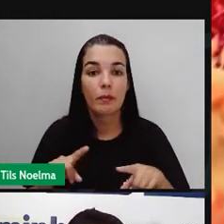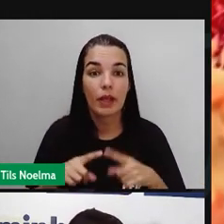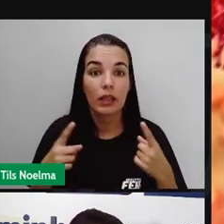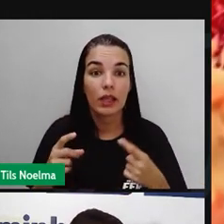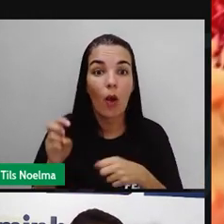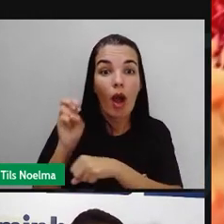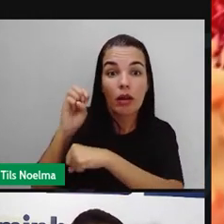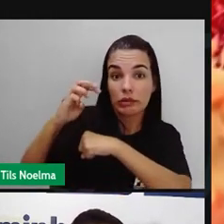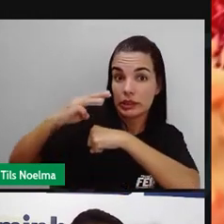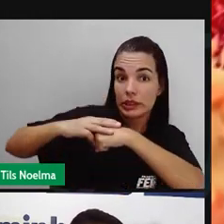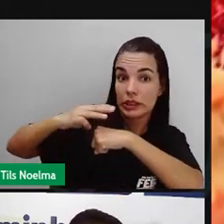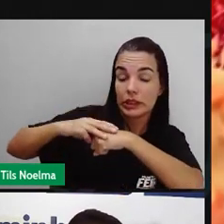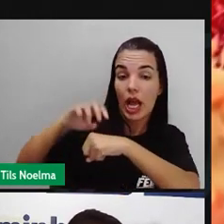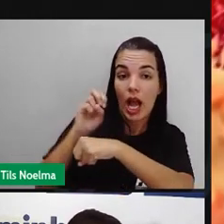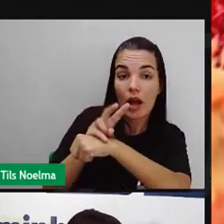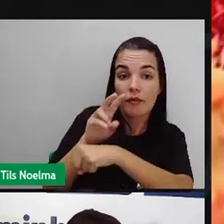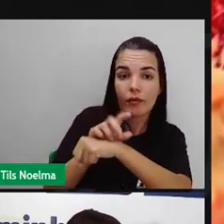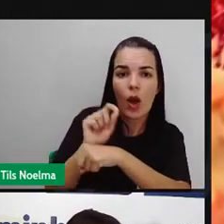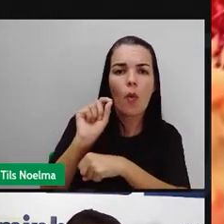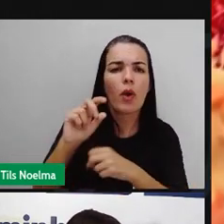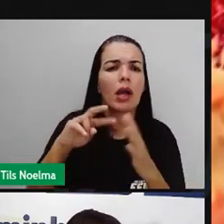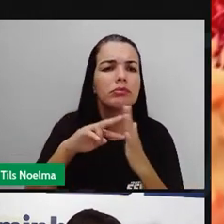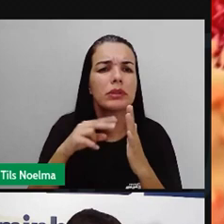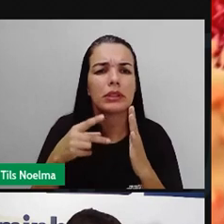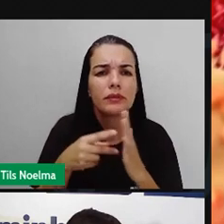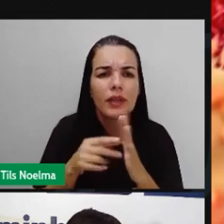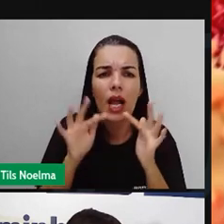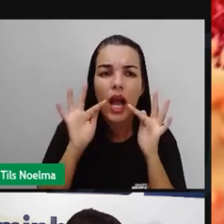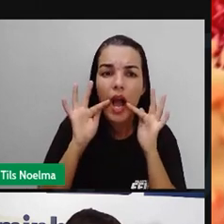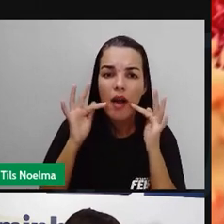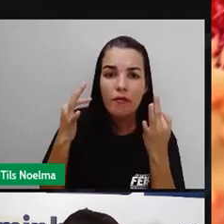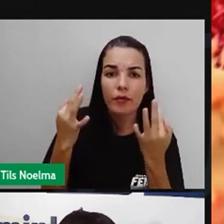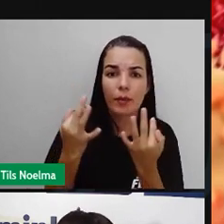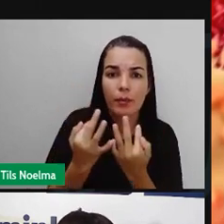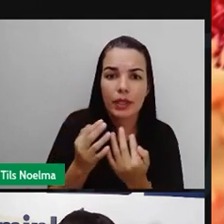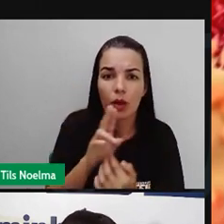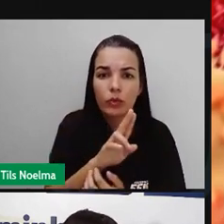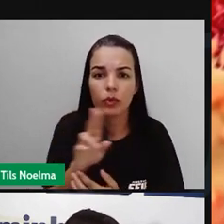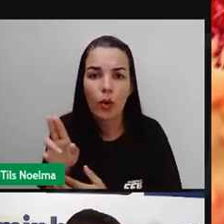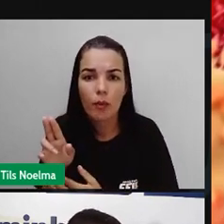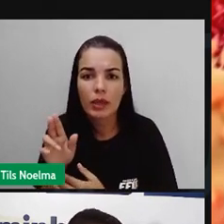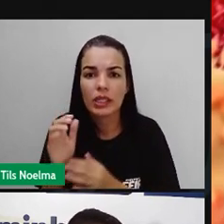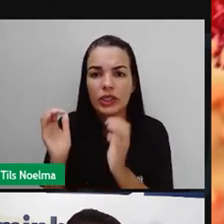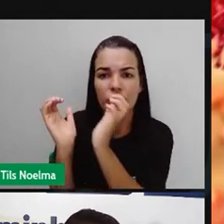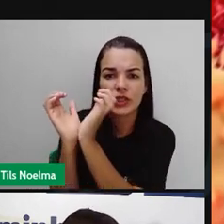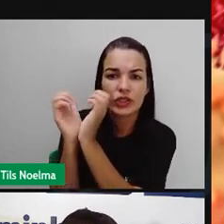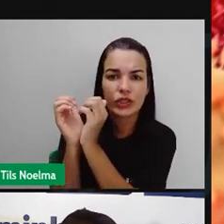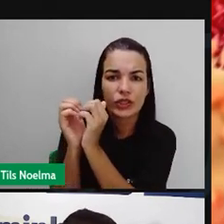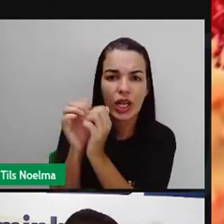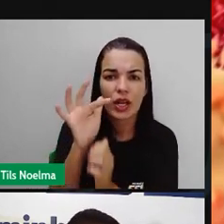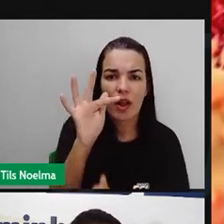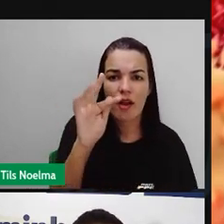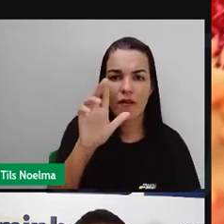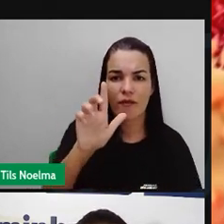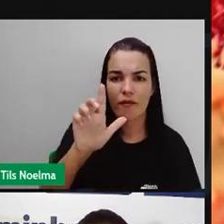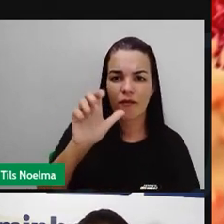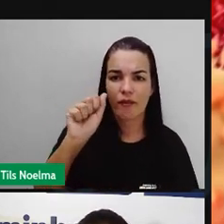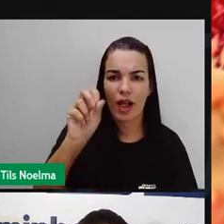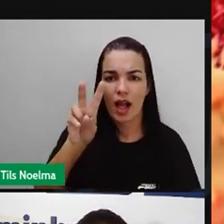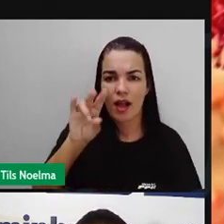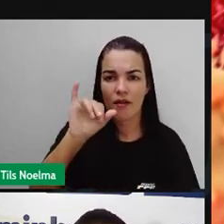Zika vírus, né? Trata-se de um vírus da família Flaviridae, gênero Flavivirus,